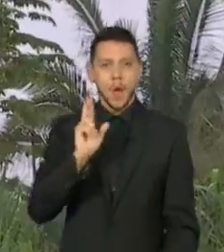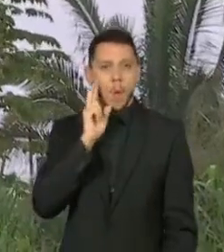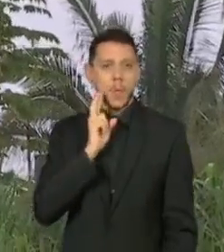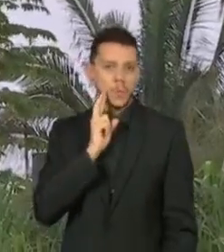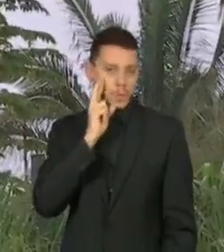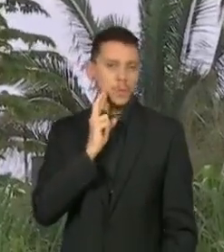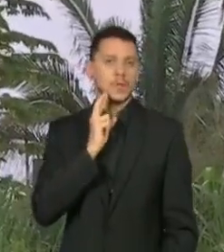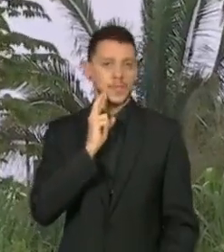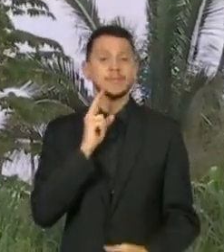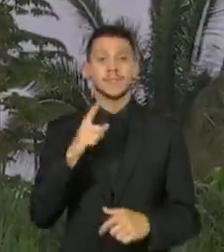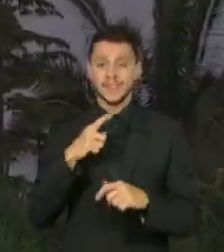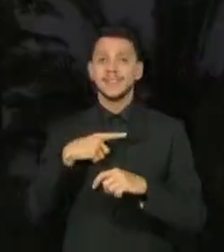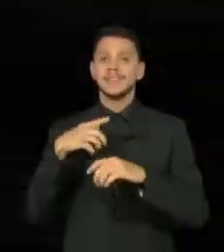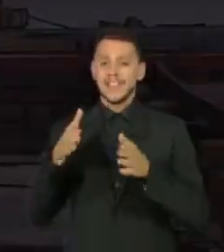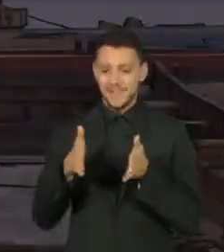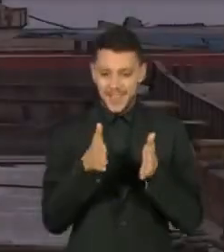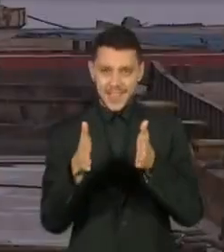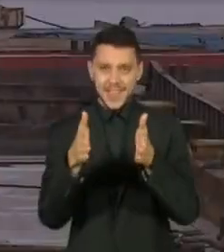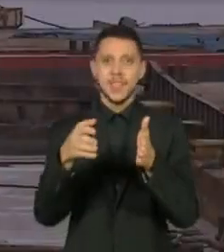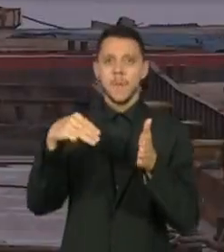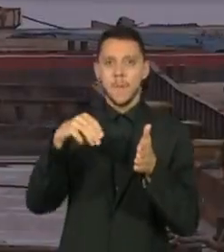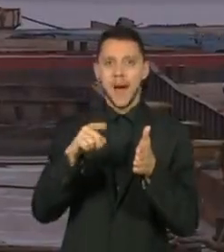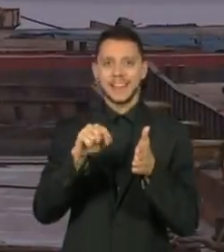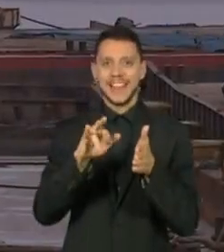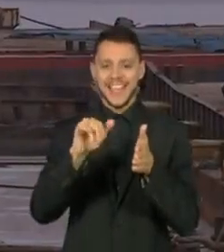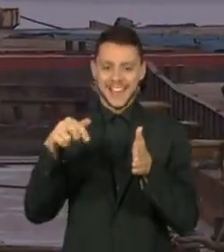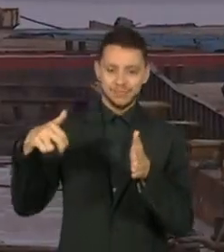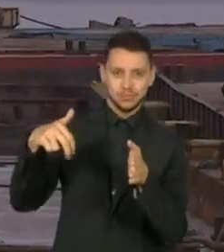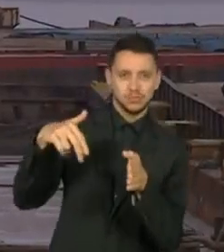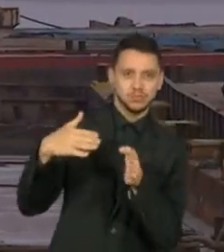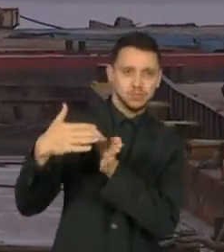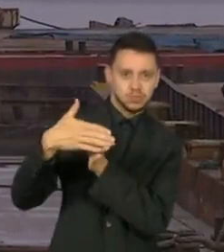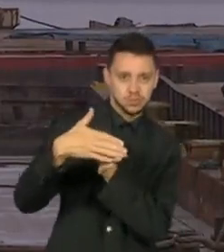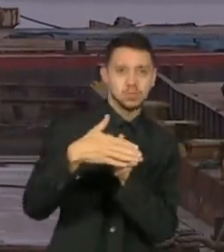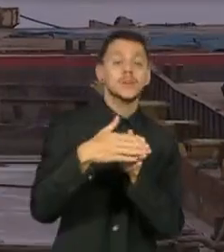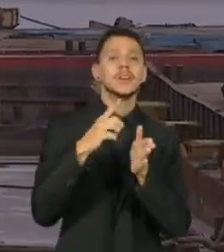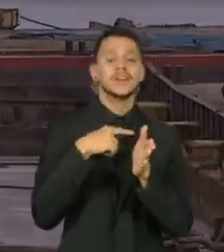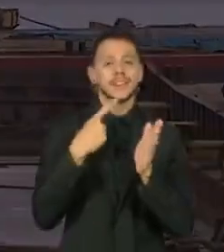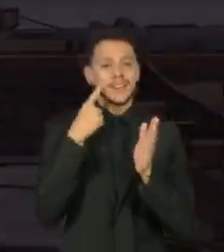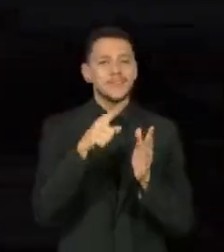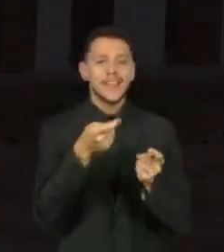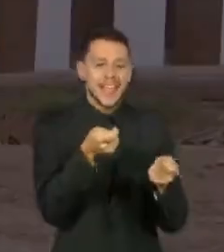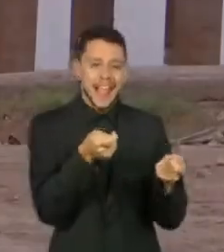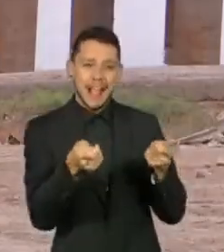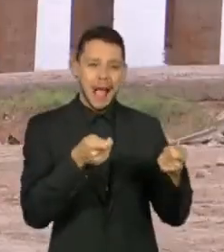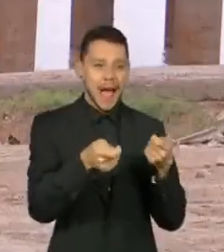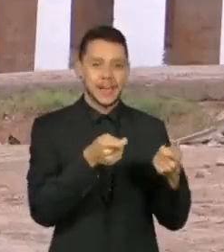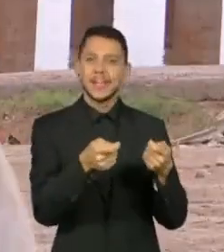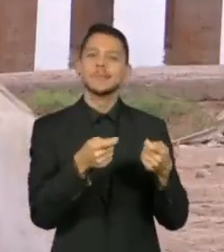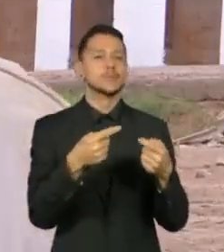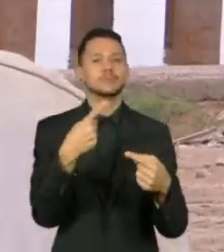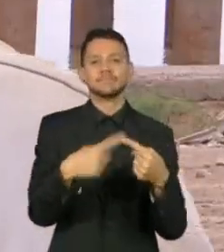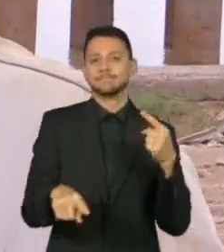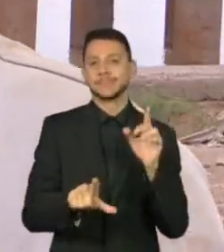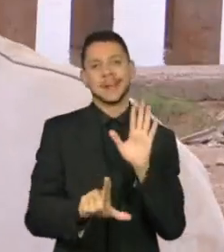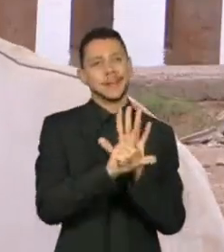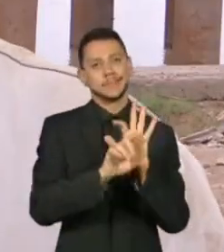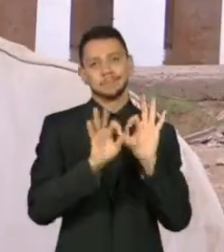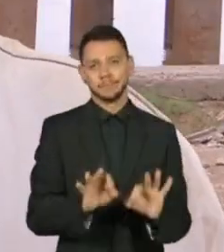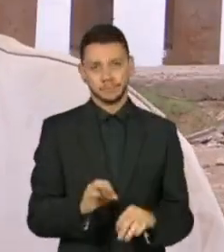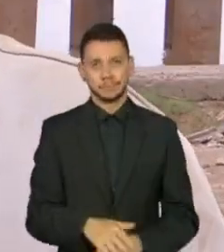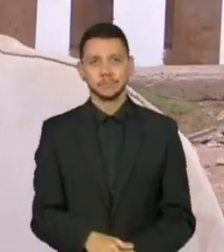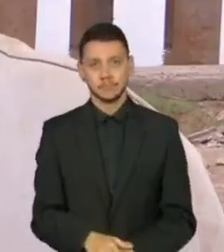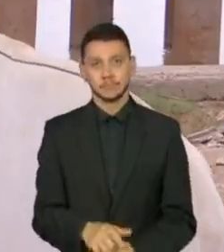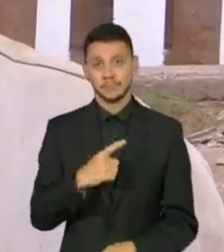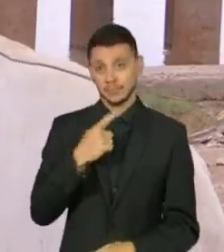Cruzamos o Rio Madeira, endereço oficial do garimpo ilegal. Muitas vezes a gente está aqui, a polícia no meio do